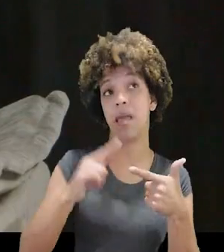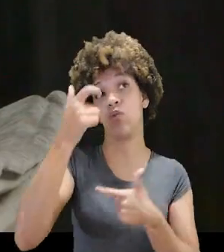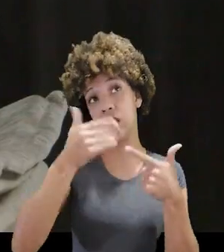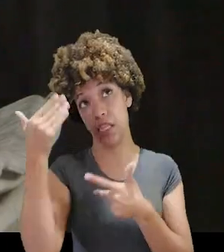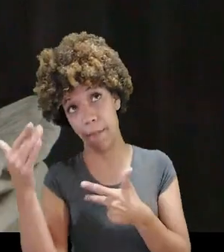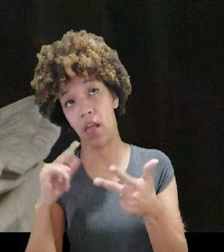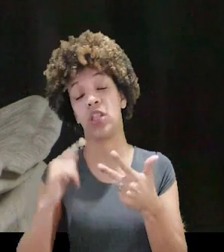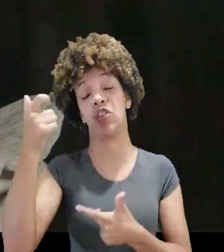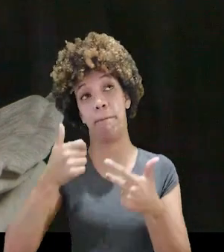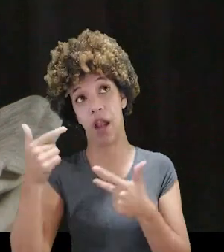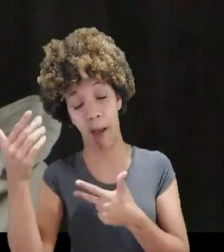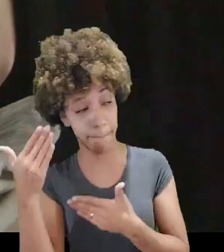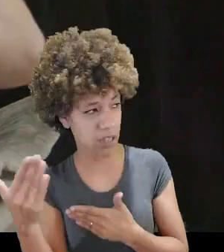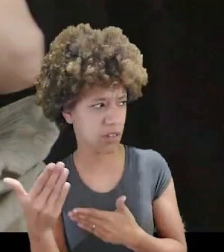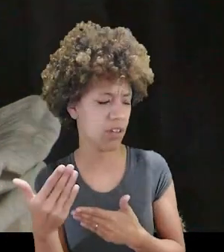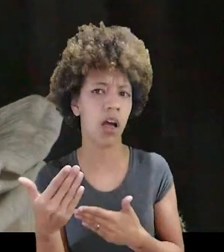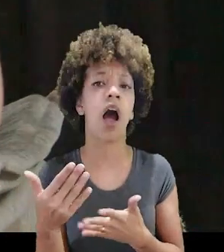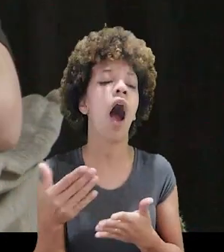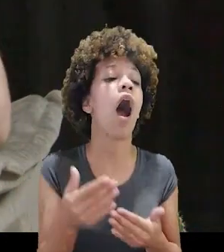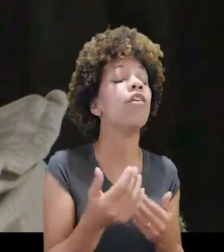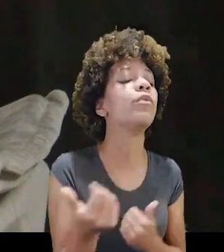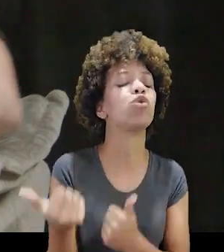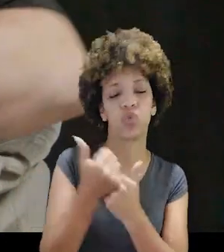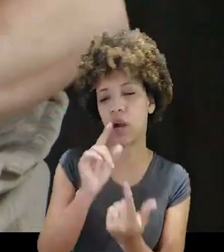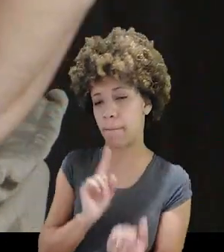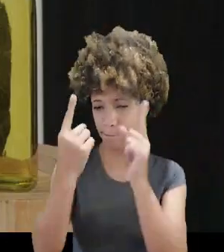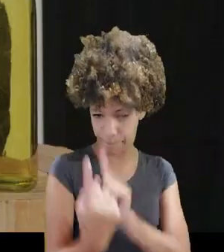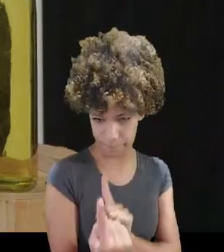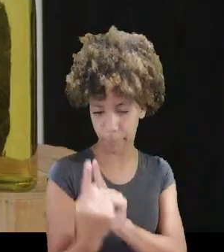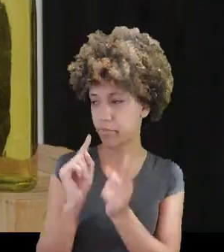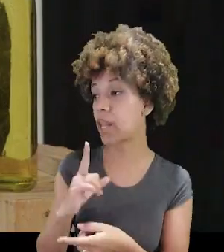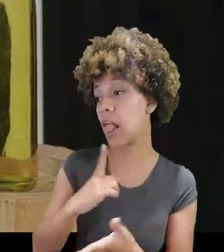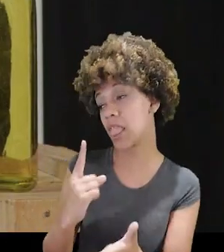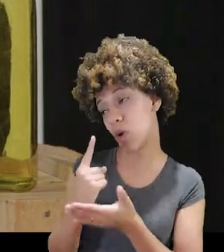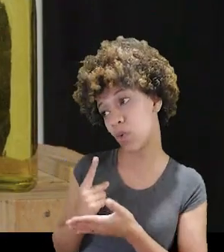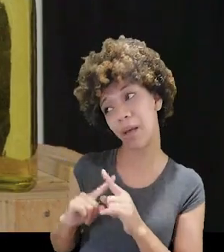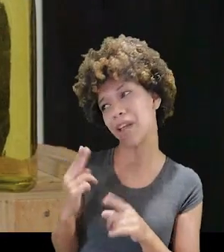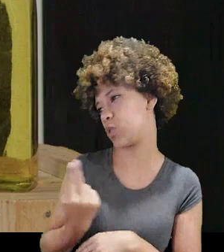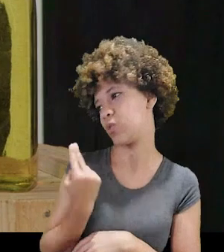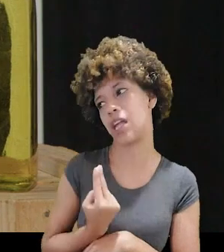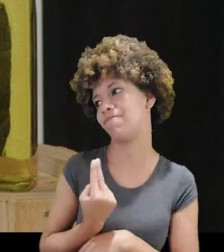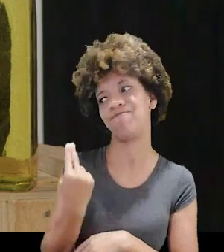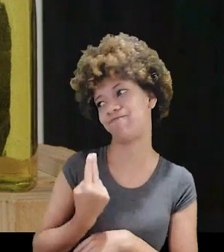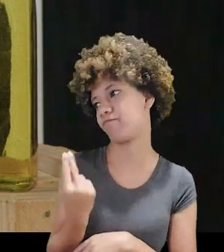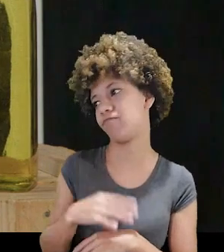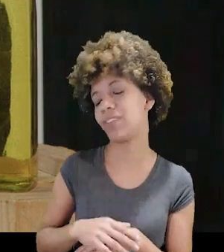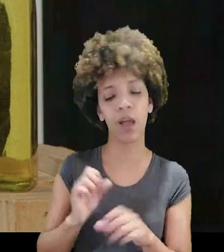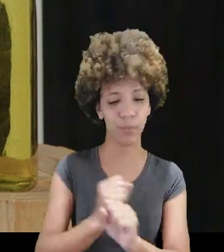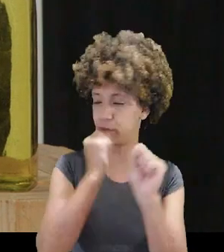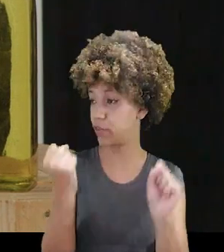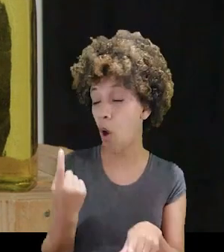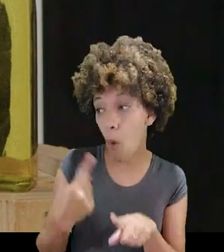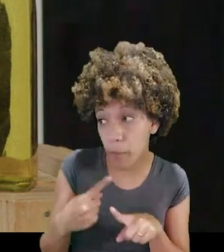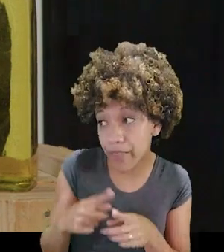Deveria ser o contrário, deveria ser você falar com a sua terapeuta. Deveria ser agora a sua vez. Vem cá e... Exato, troca a cadeira. Tem um acolhimento. Mas, na verdade, não dá. Não dá? Não dá. Não,